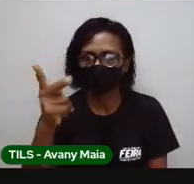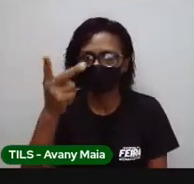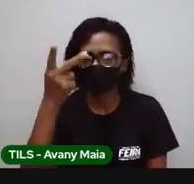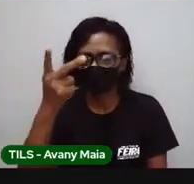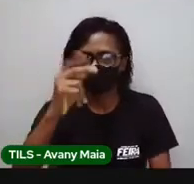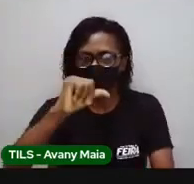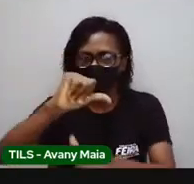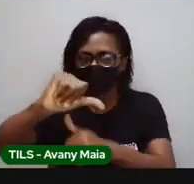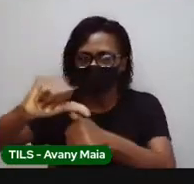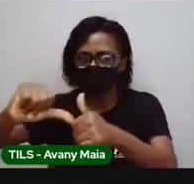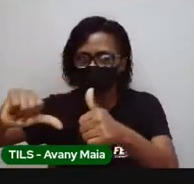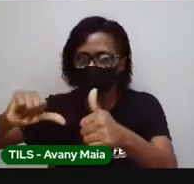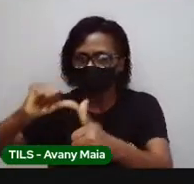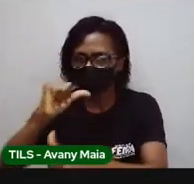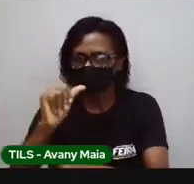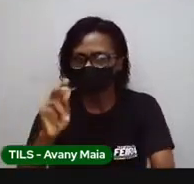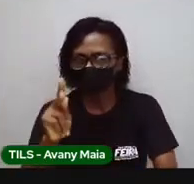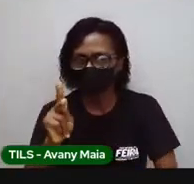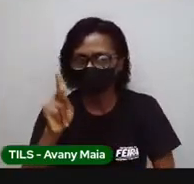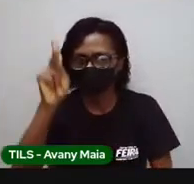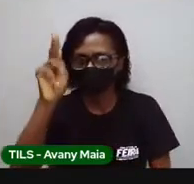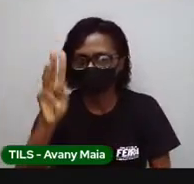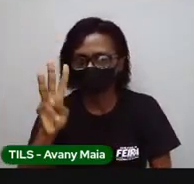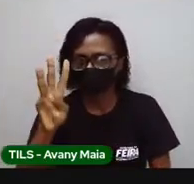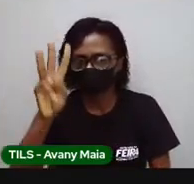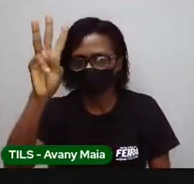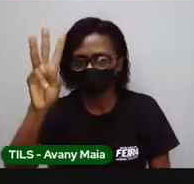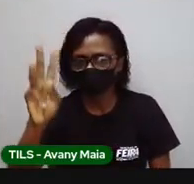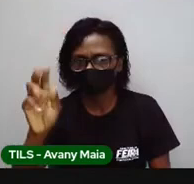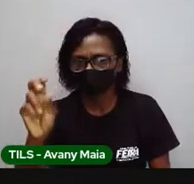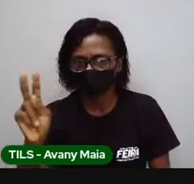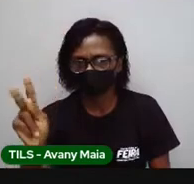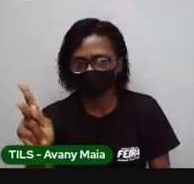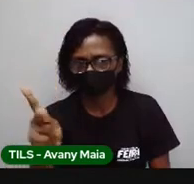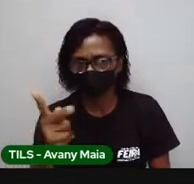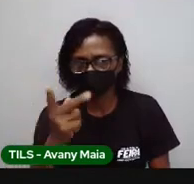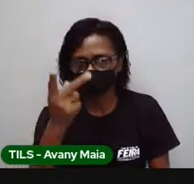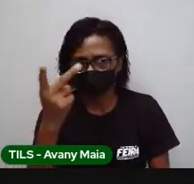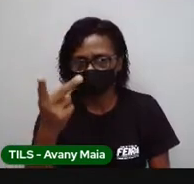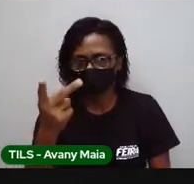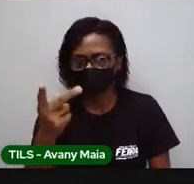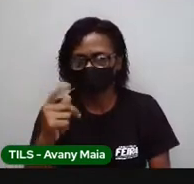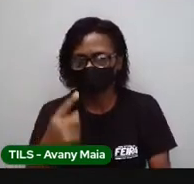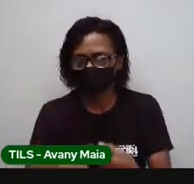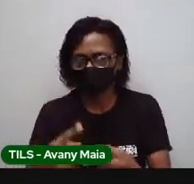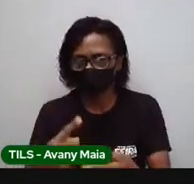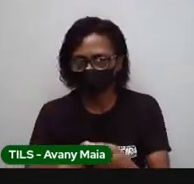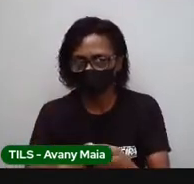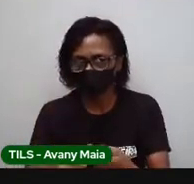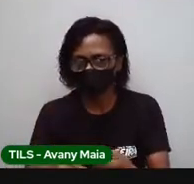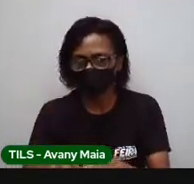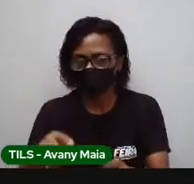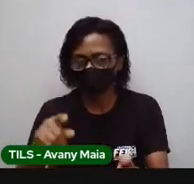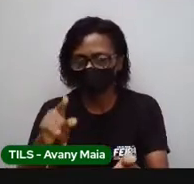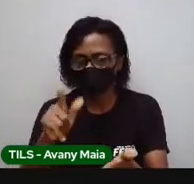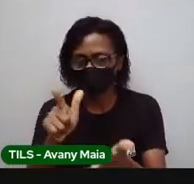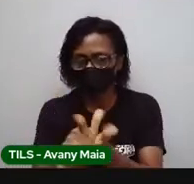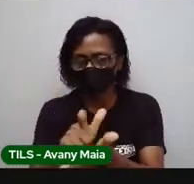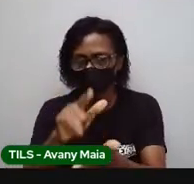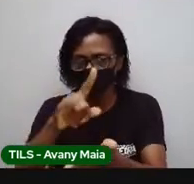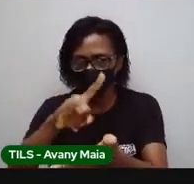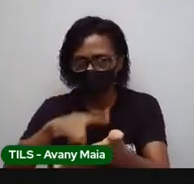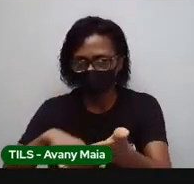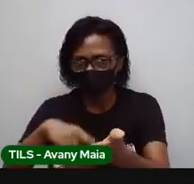quilowatts, hora. Por quê? Porque na nossa conta de luz, na nossa conta de energia, os valores